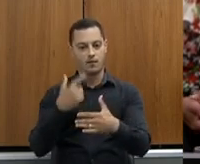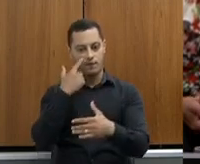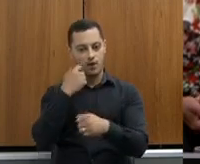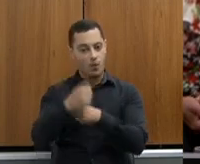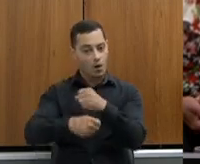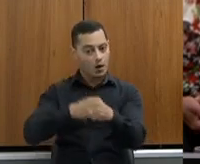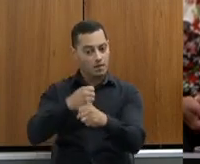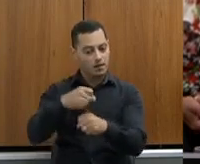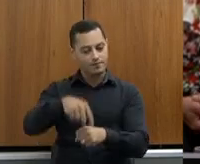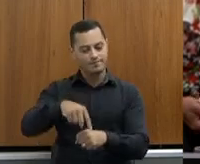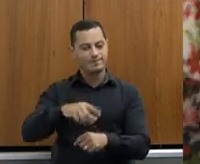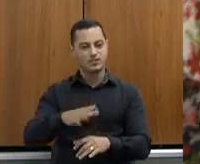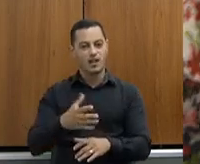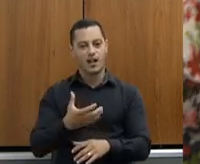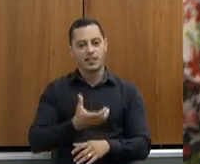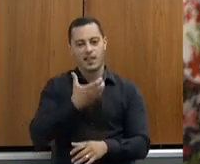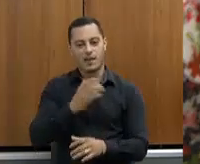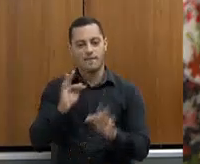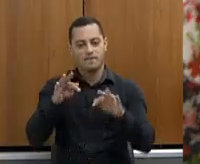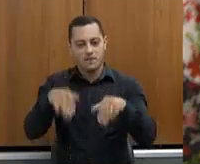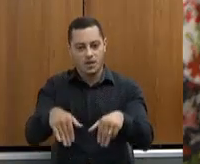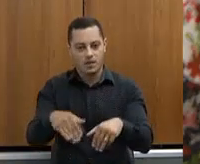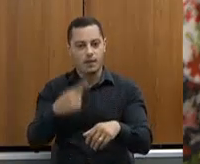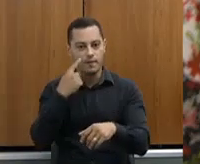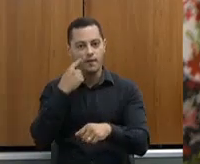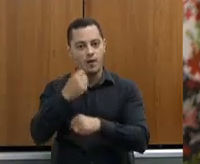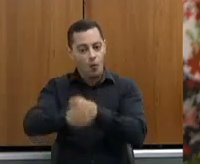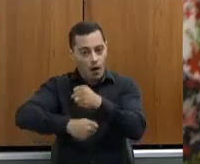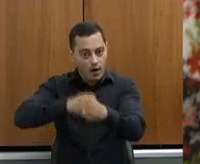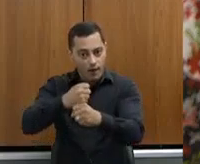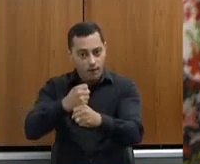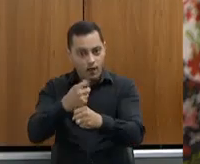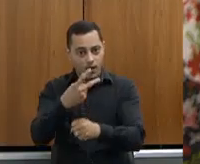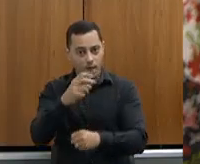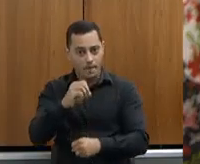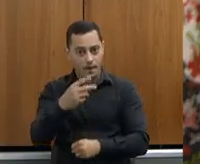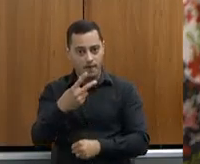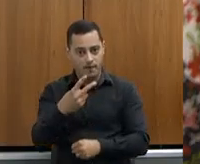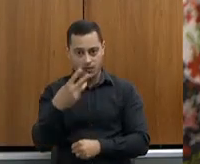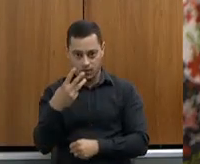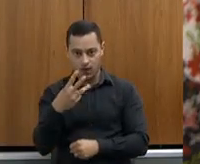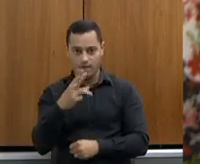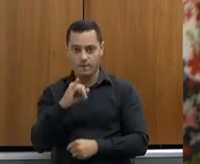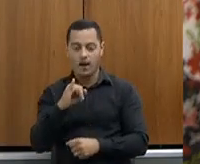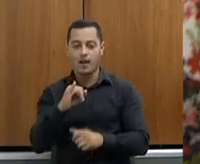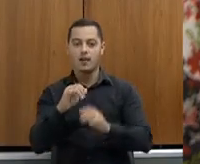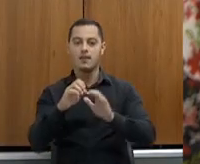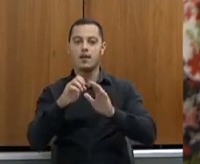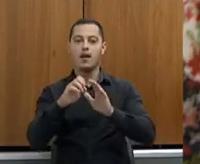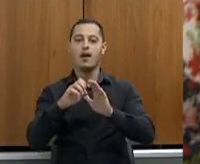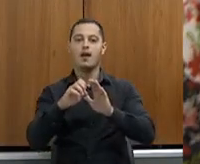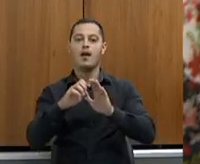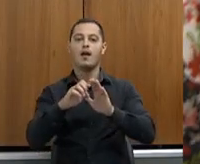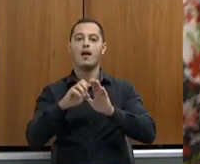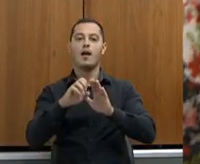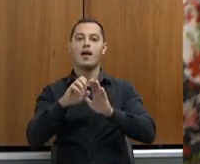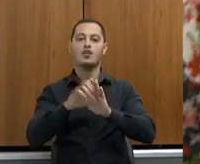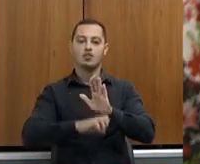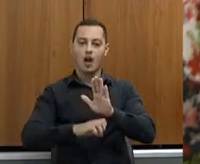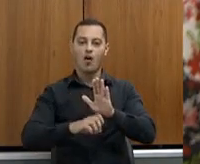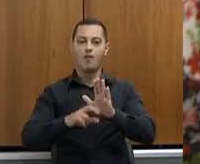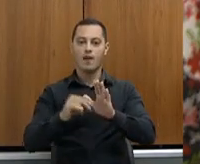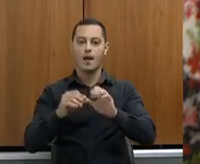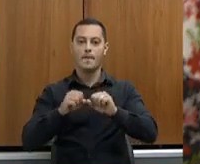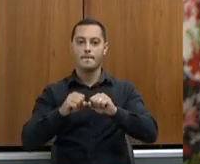não vou prometer que esse ano dá não, porque eu acho que não dá mais não. No ano que vem, o edital deve ser publicado, eu tenho contato lá com a CEPLAG, e tem esse